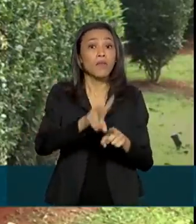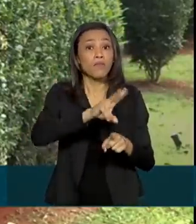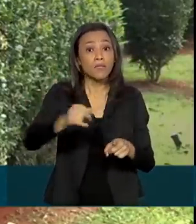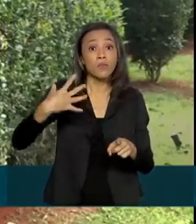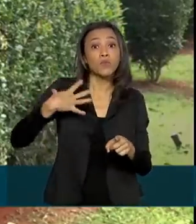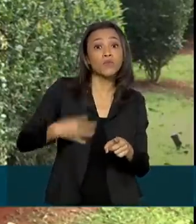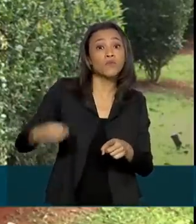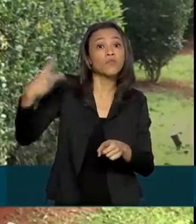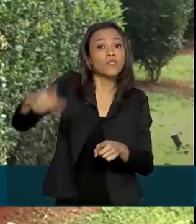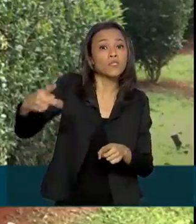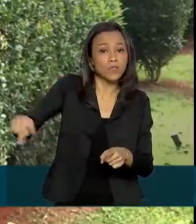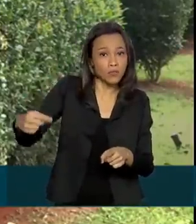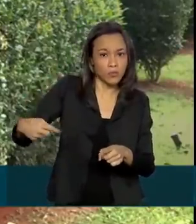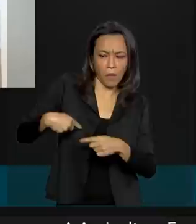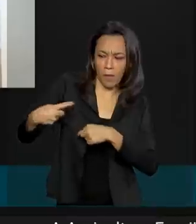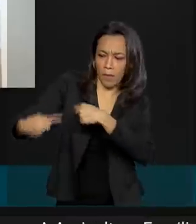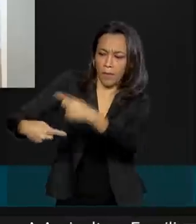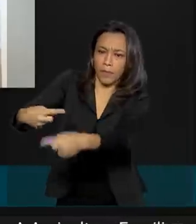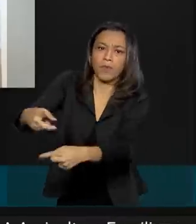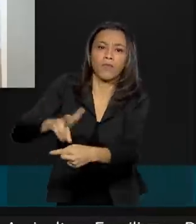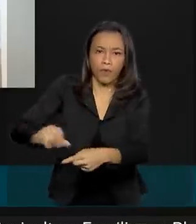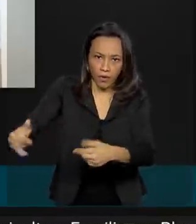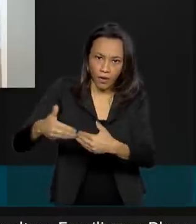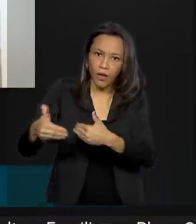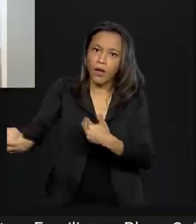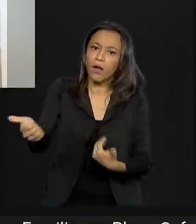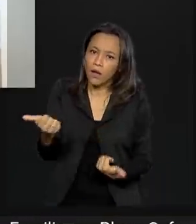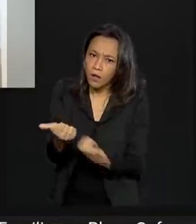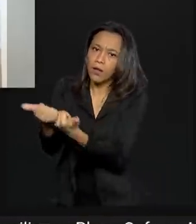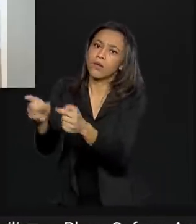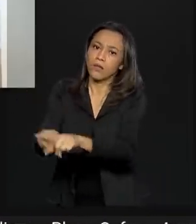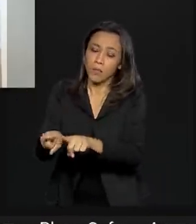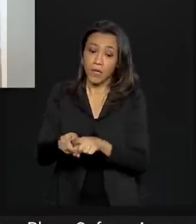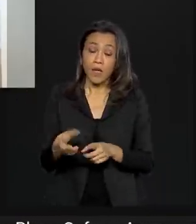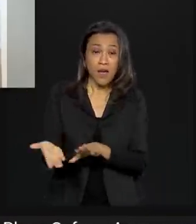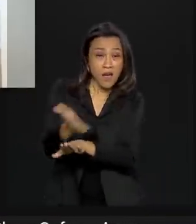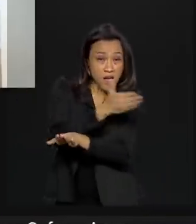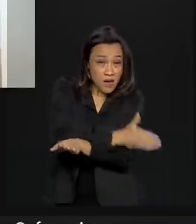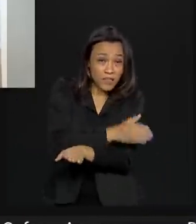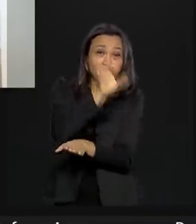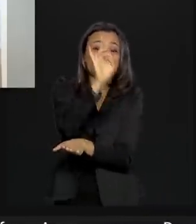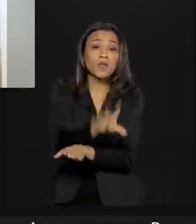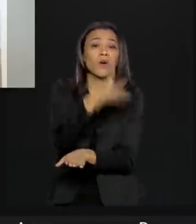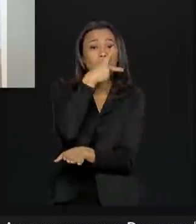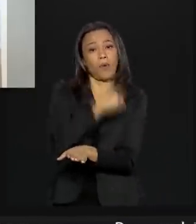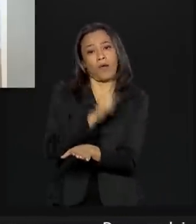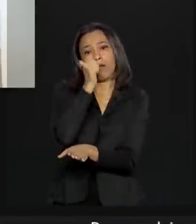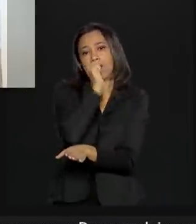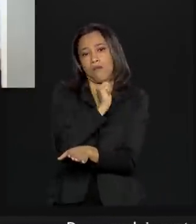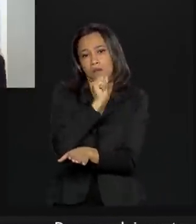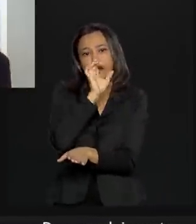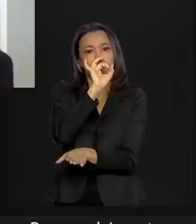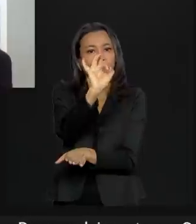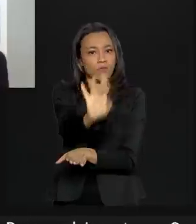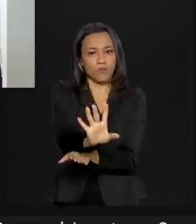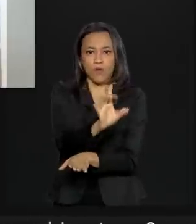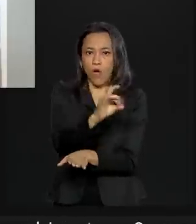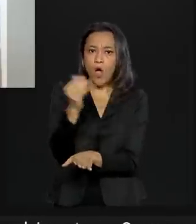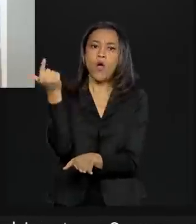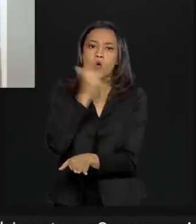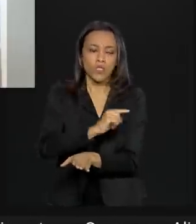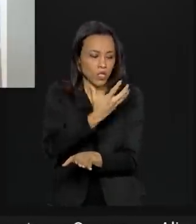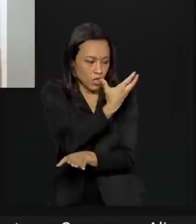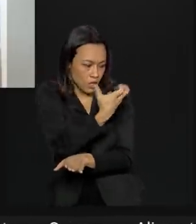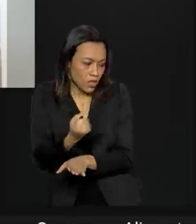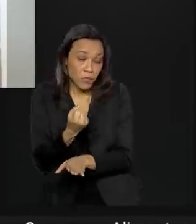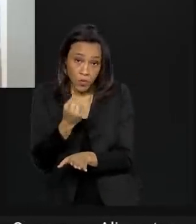filhos dos pequenos produtores. Até esse ano, só quem podia captar esse recurso era o pai, que tinha a DAP, a